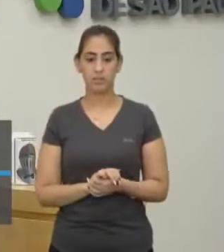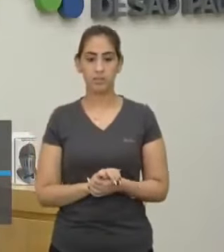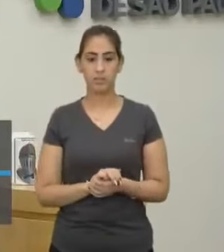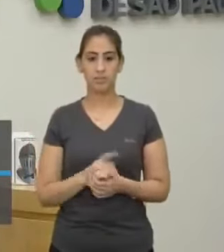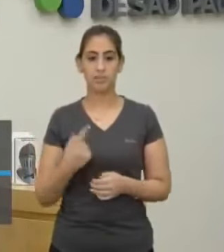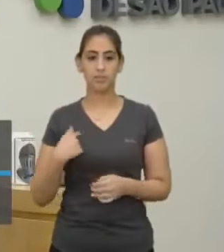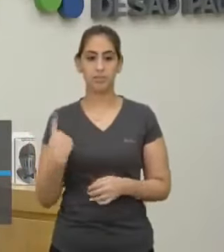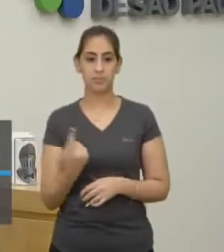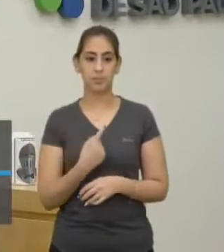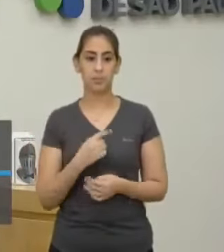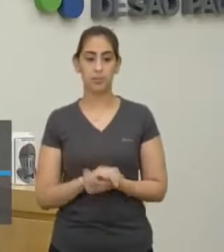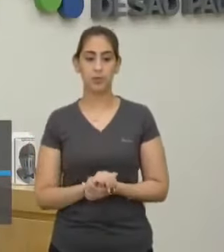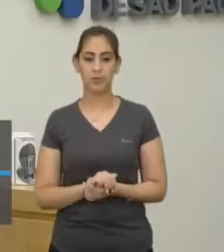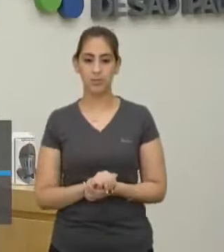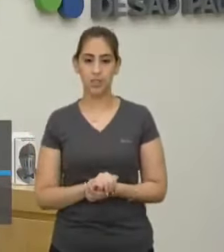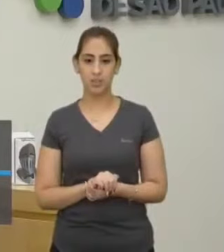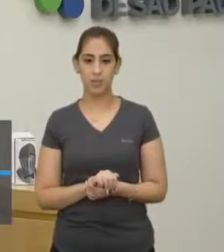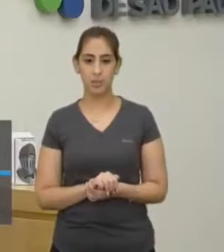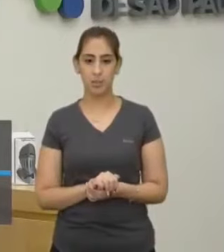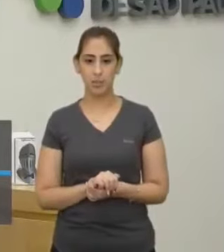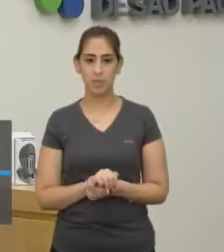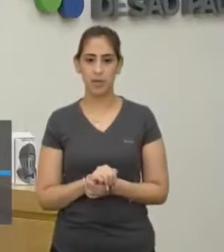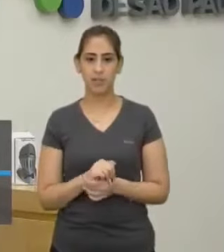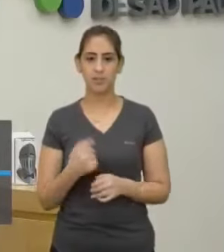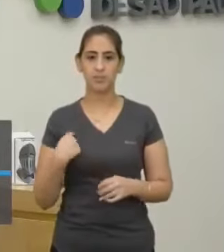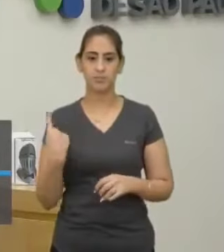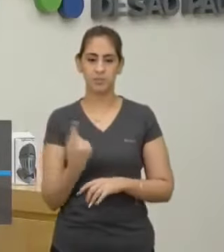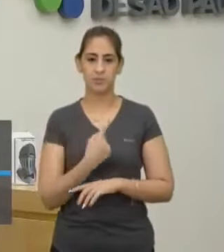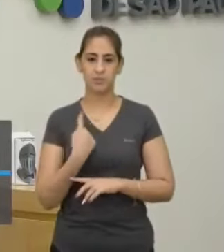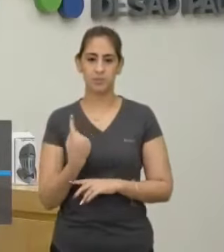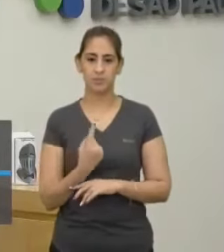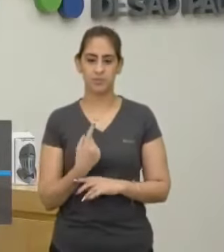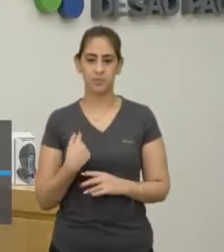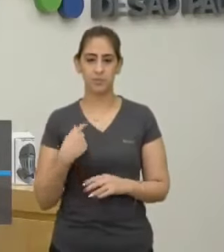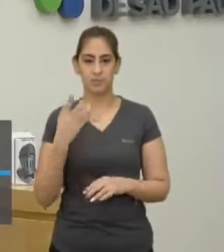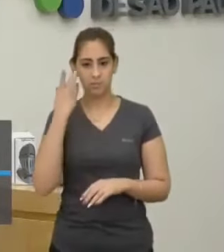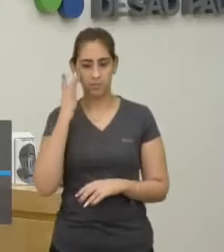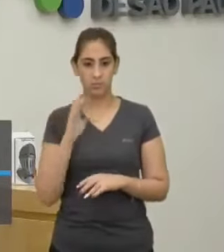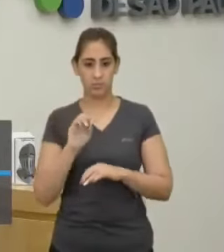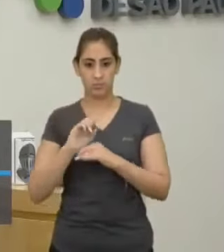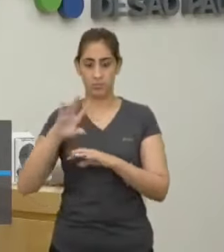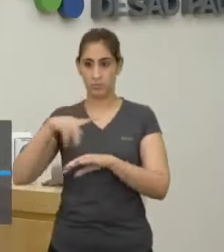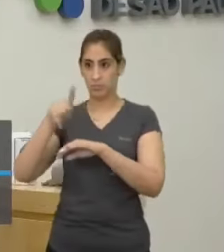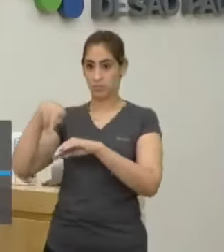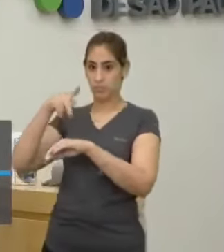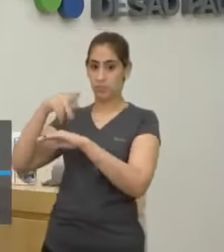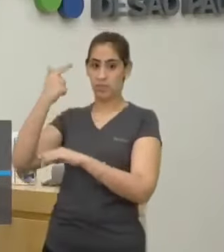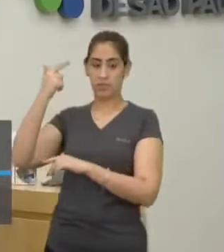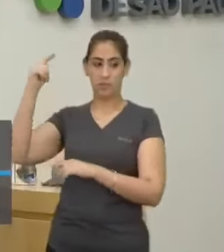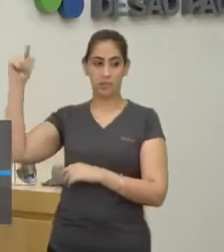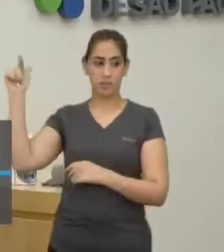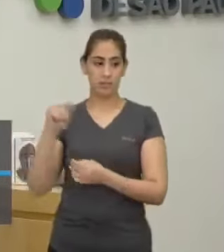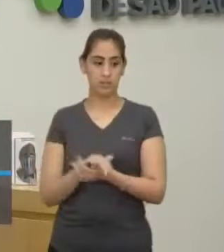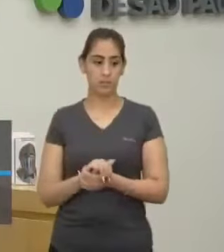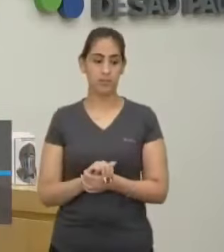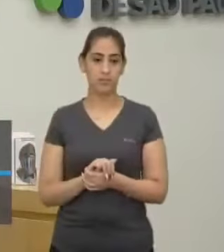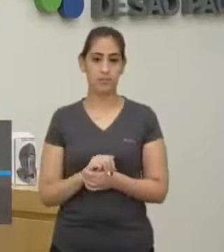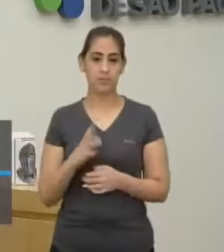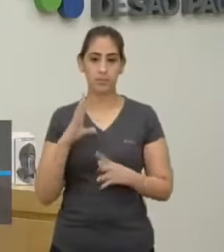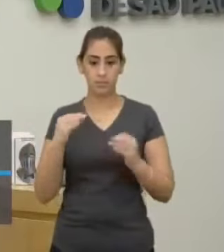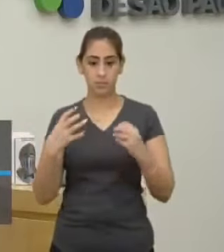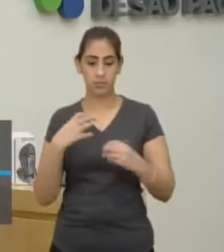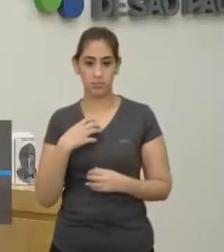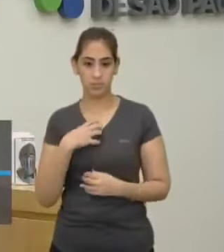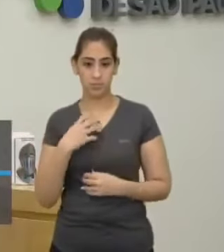soberania A gente corre o risco De invasões estrangeiras De contrabando De toda forma